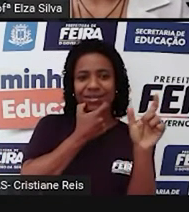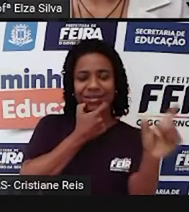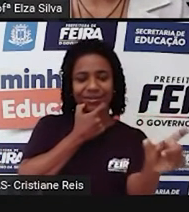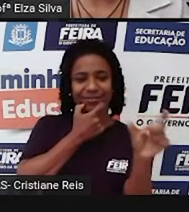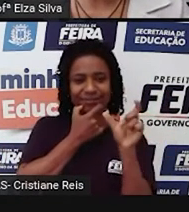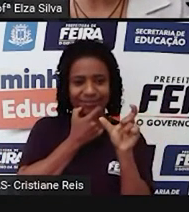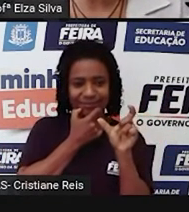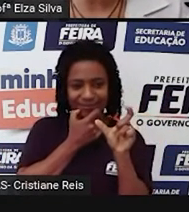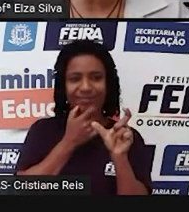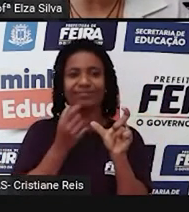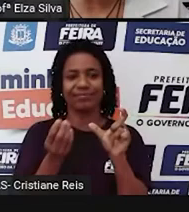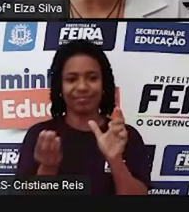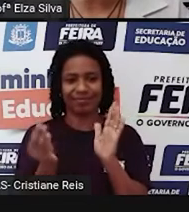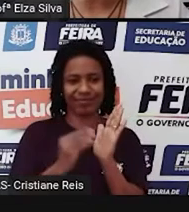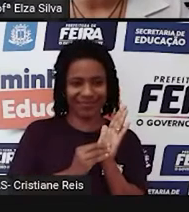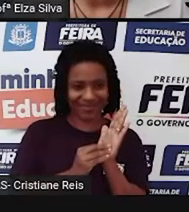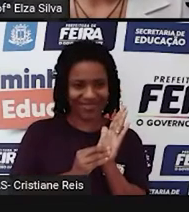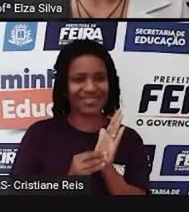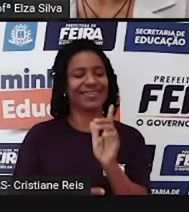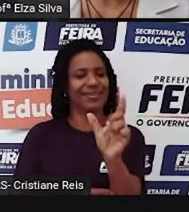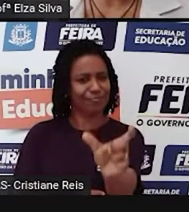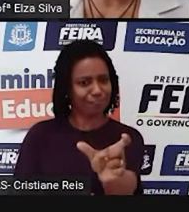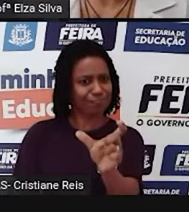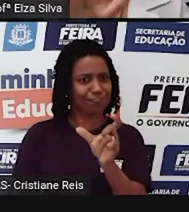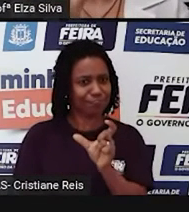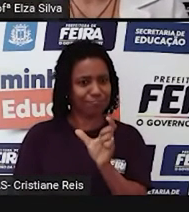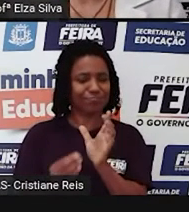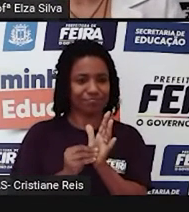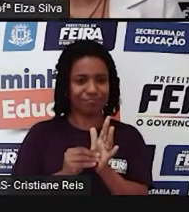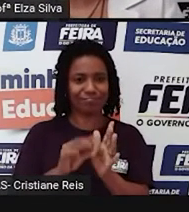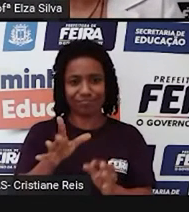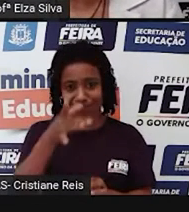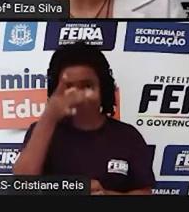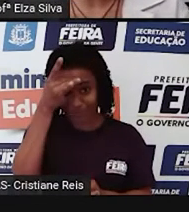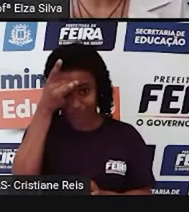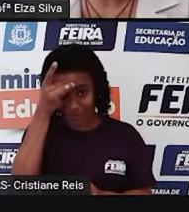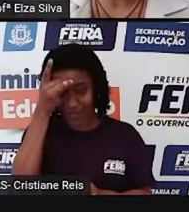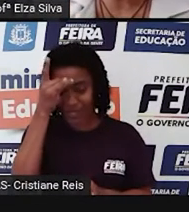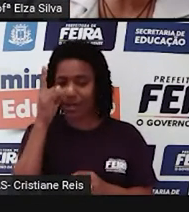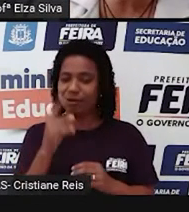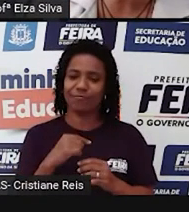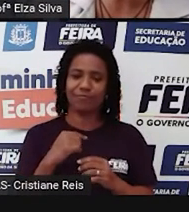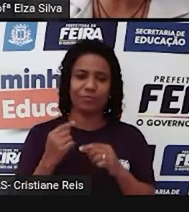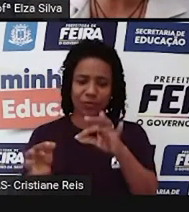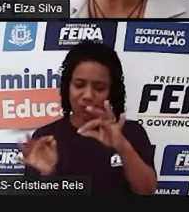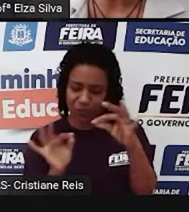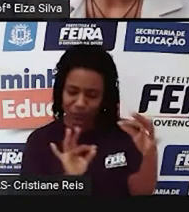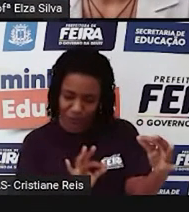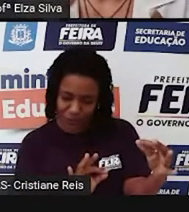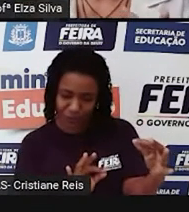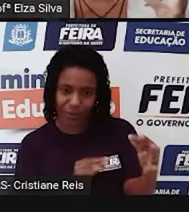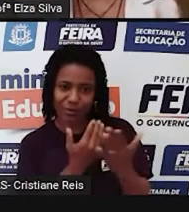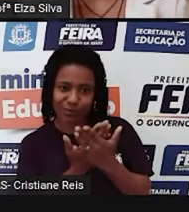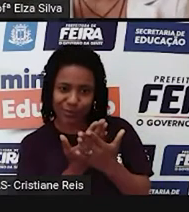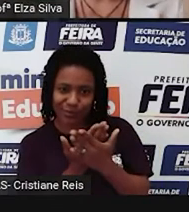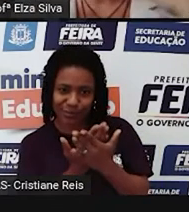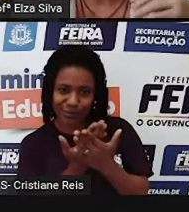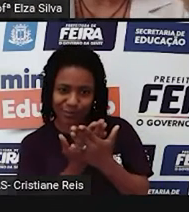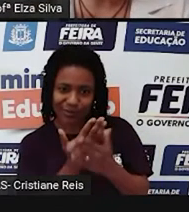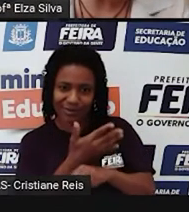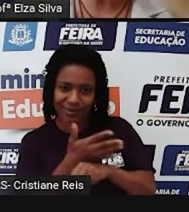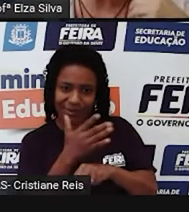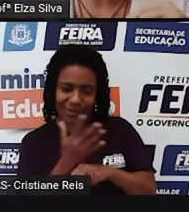eu ia construindo o meu dicionário E de vez em quando eu ia lá visitava o dicionário dava uma estudadinha e ia